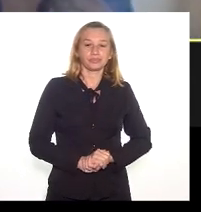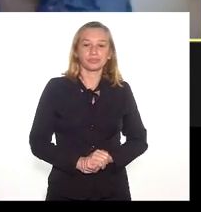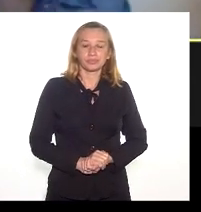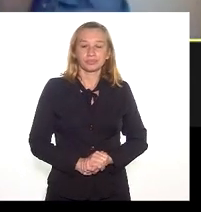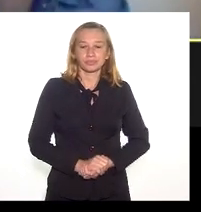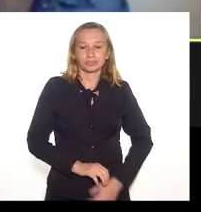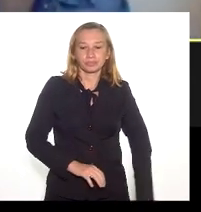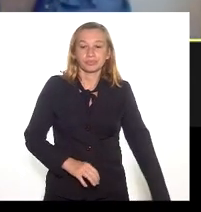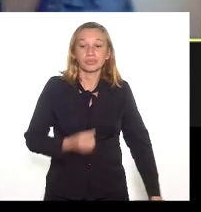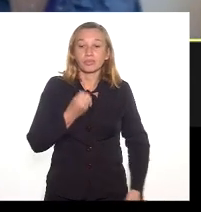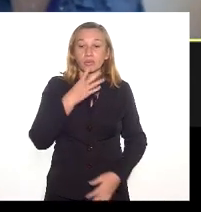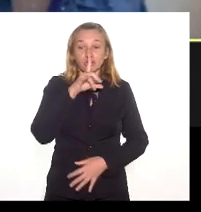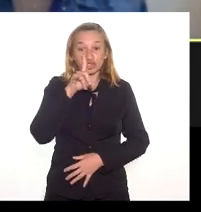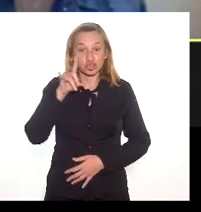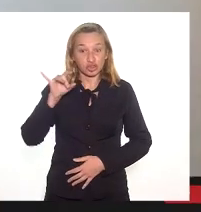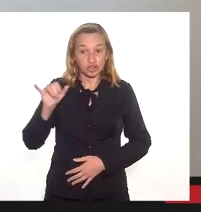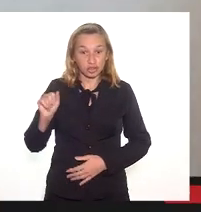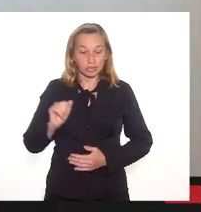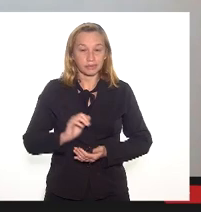Bom, bom dia.